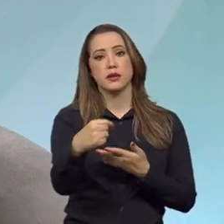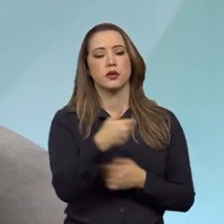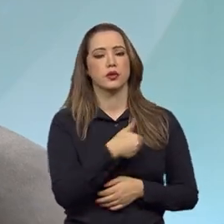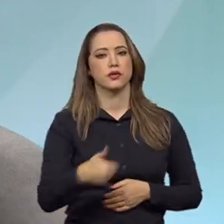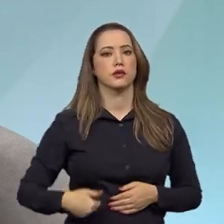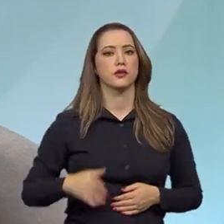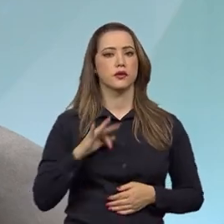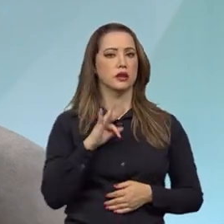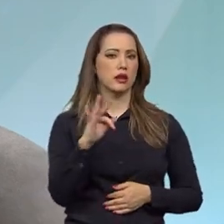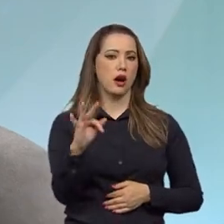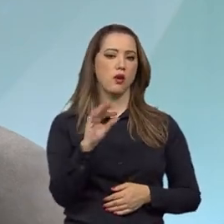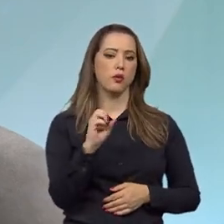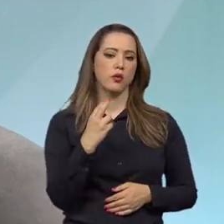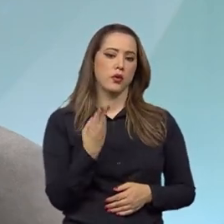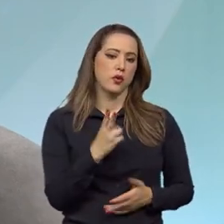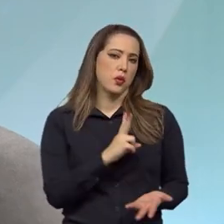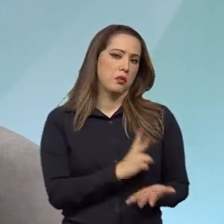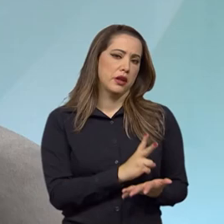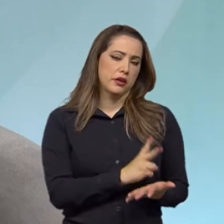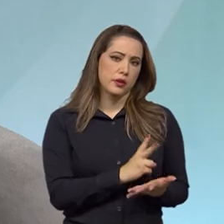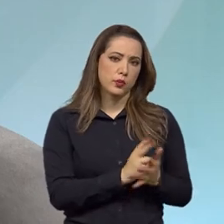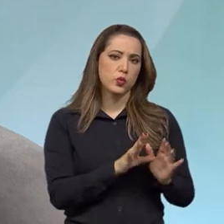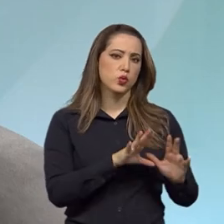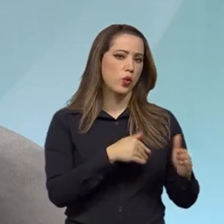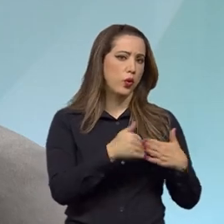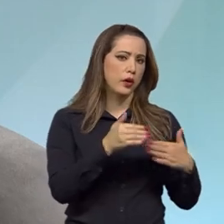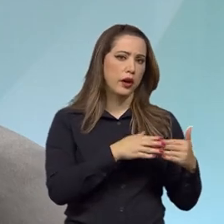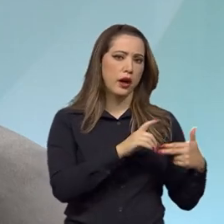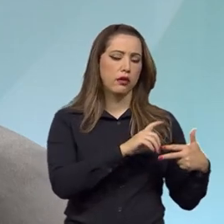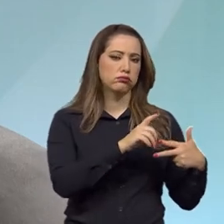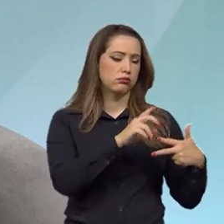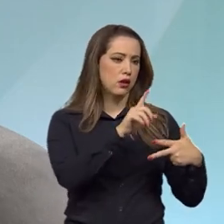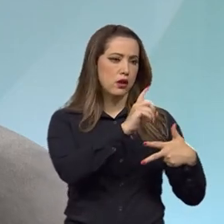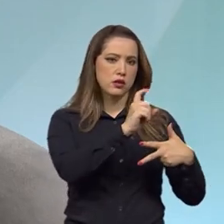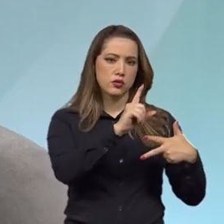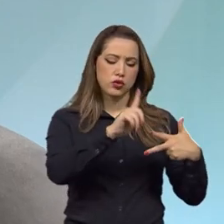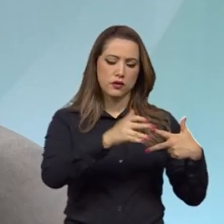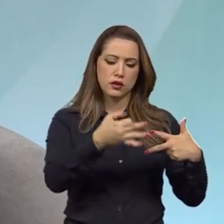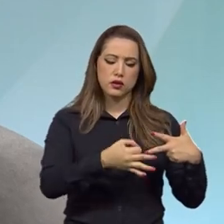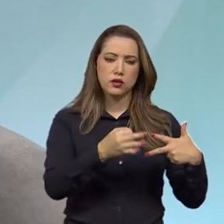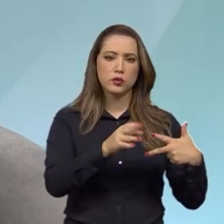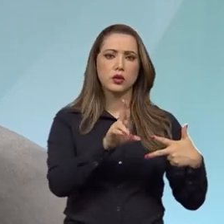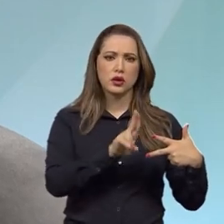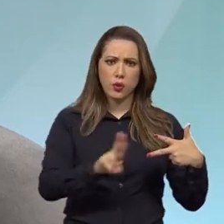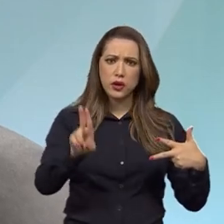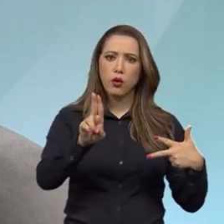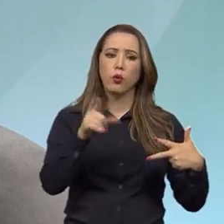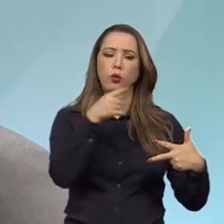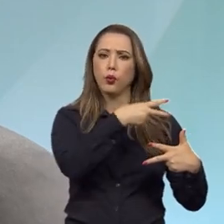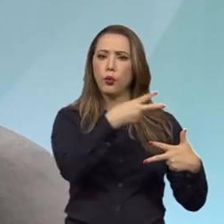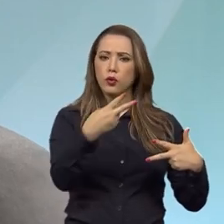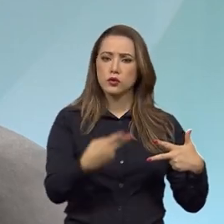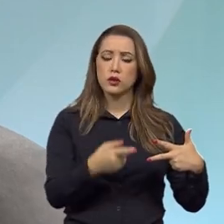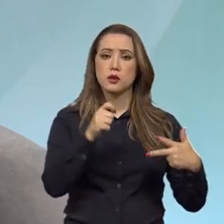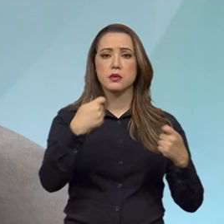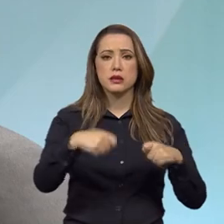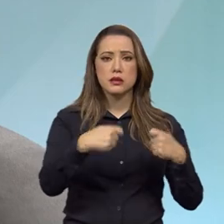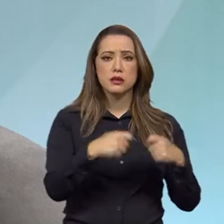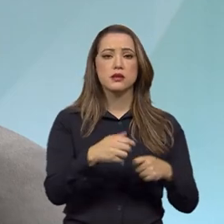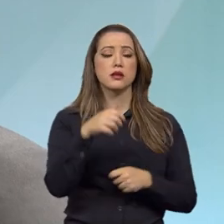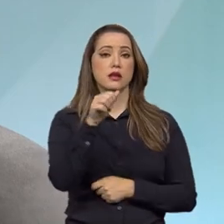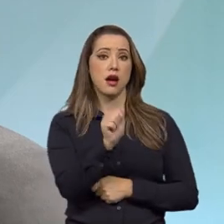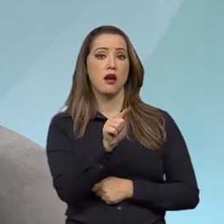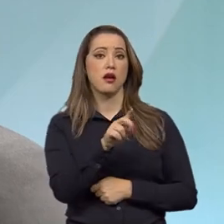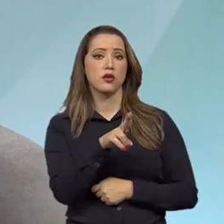ou mesmo dos poderes da União, de todos os poderes, sem que passe para o advogado público. Também fazemos